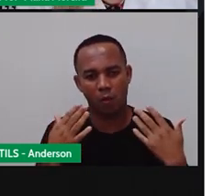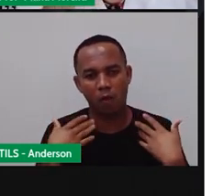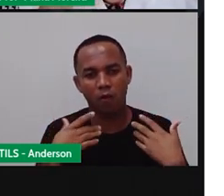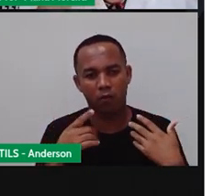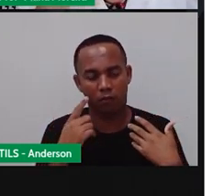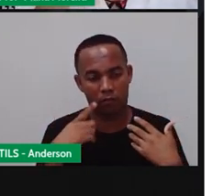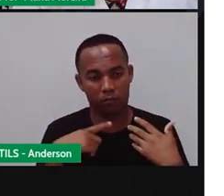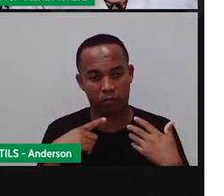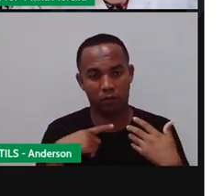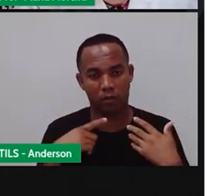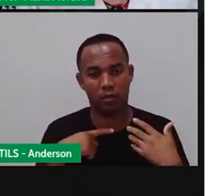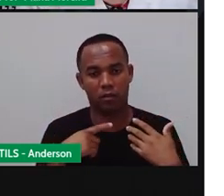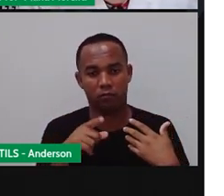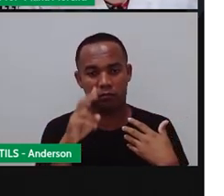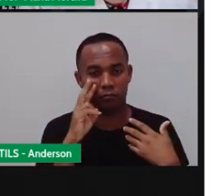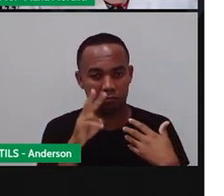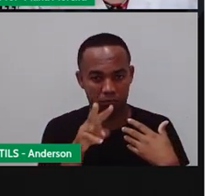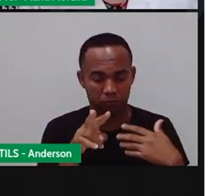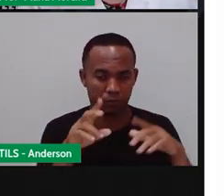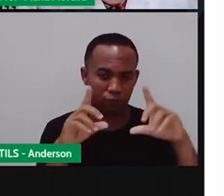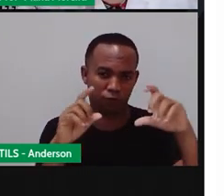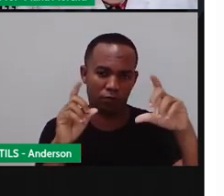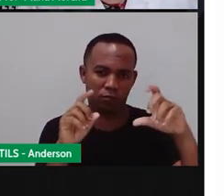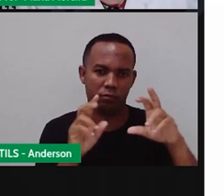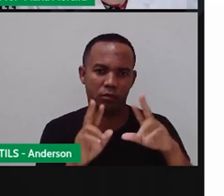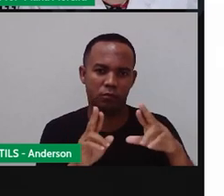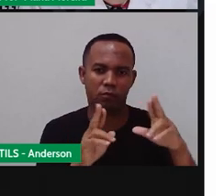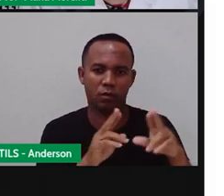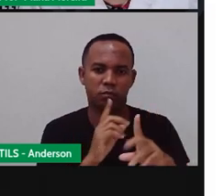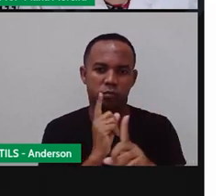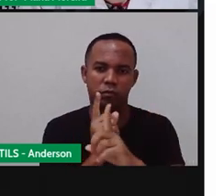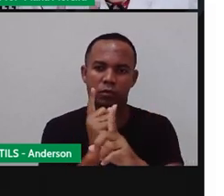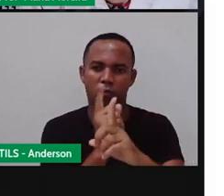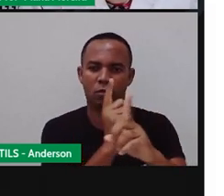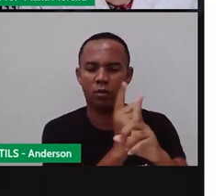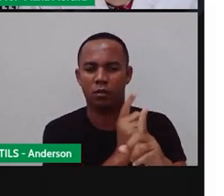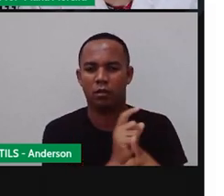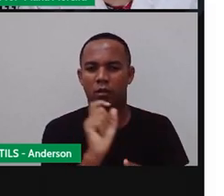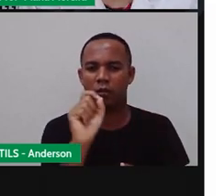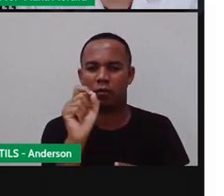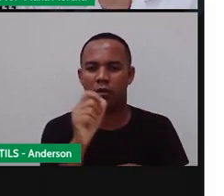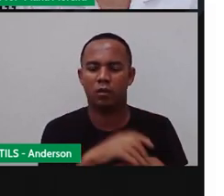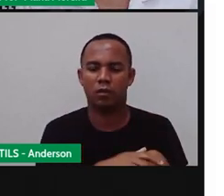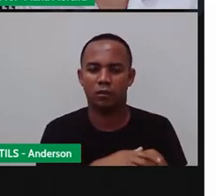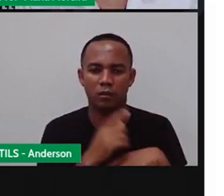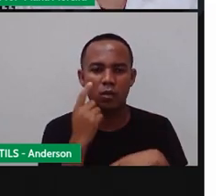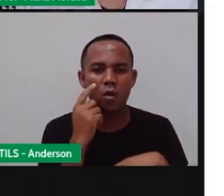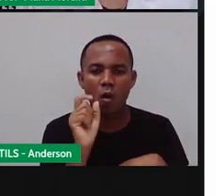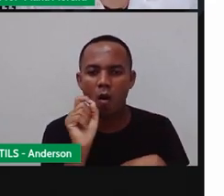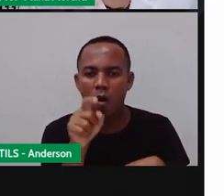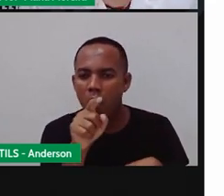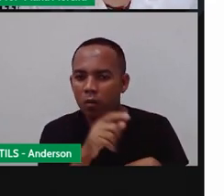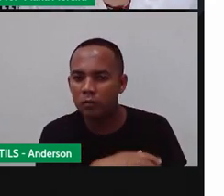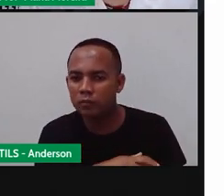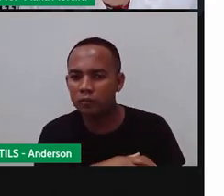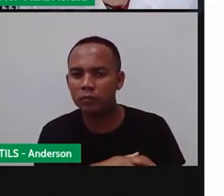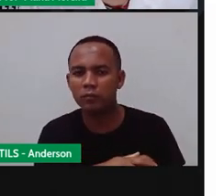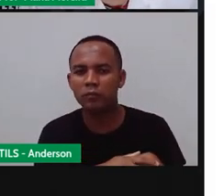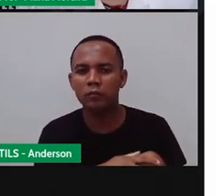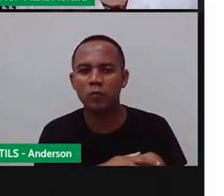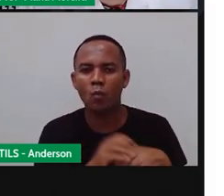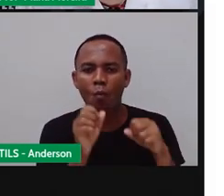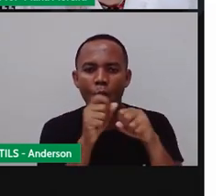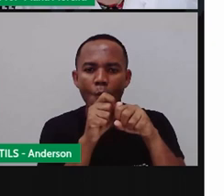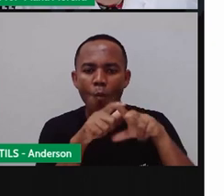acinzentado, essa imagem bem seca, e o que a gente encontra de verde aí na zona rural, né? Na época da